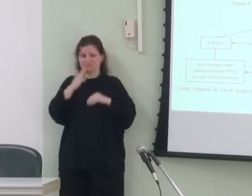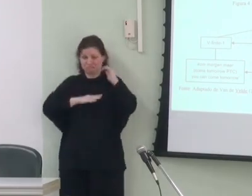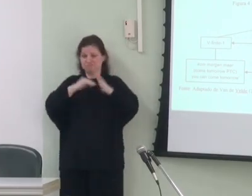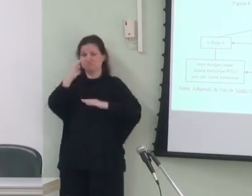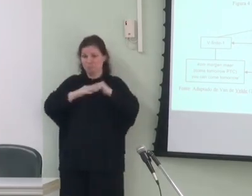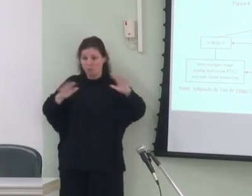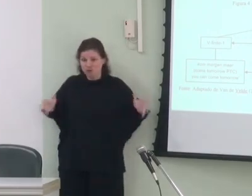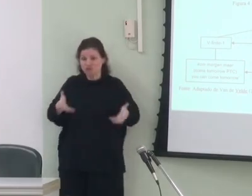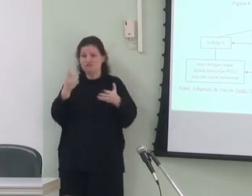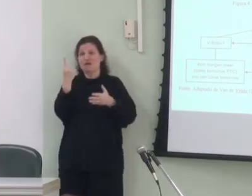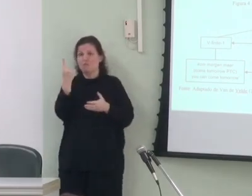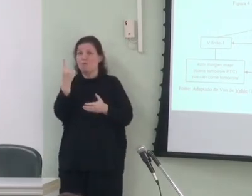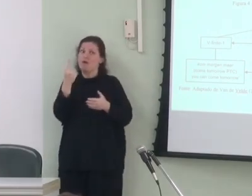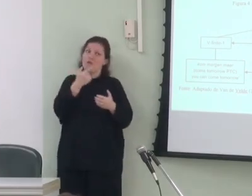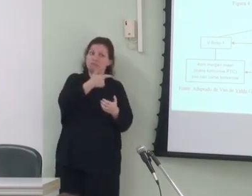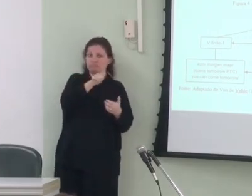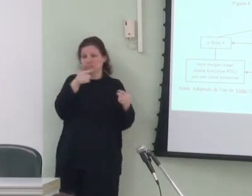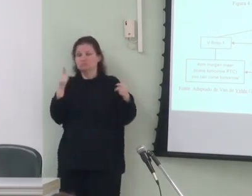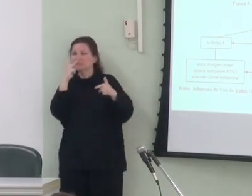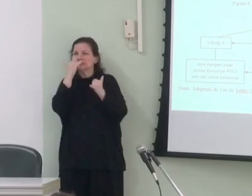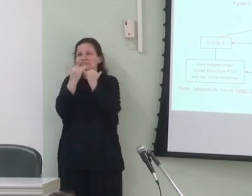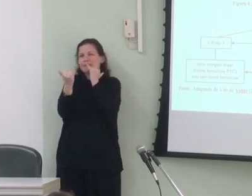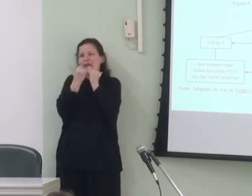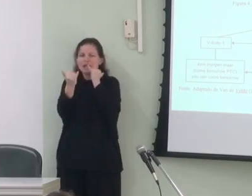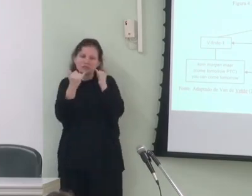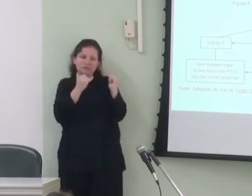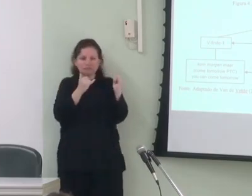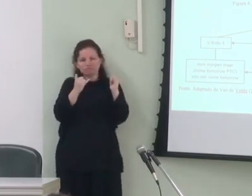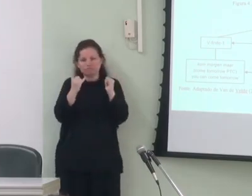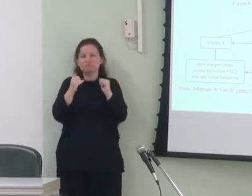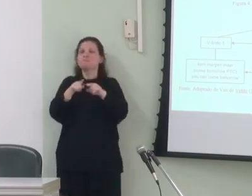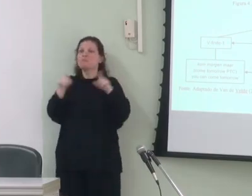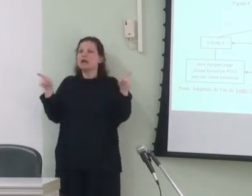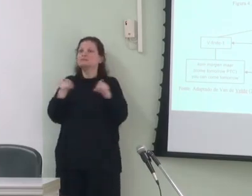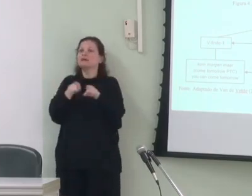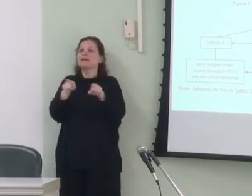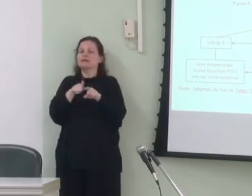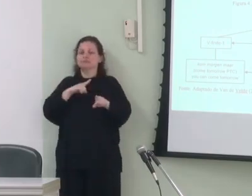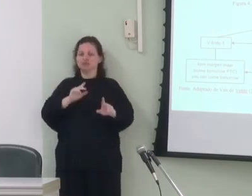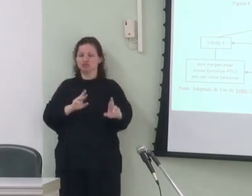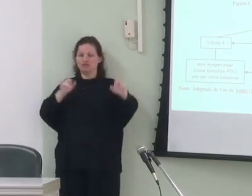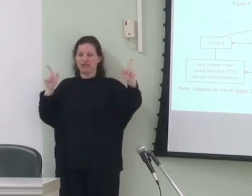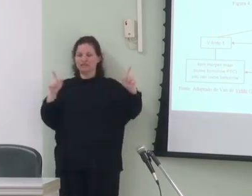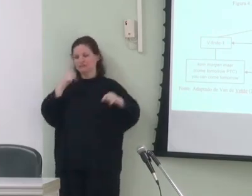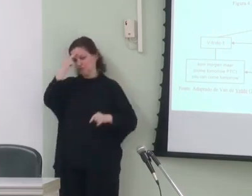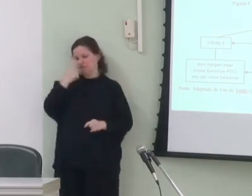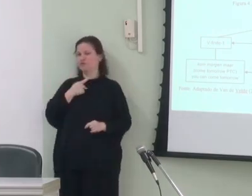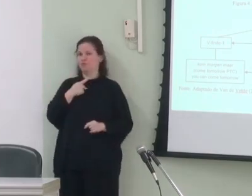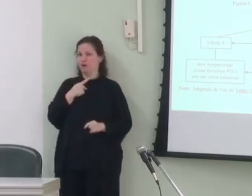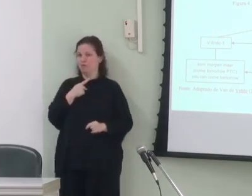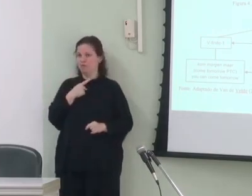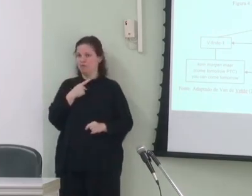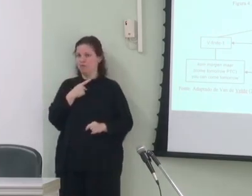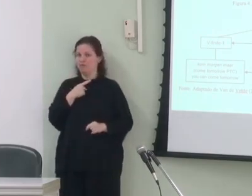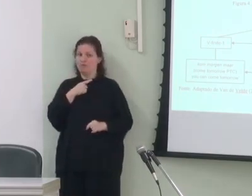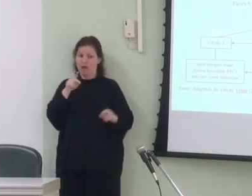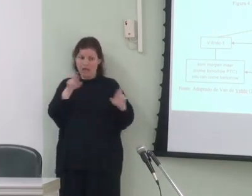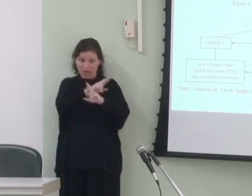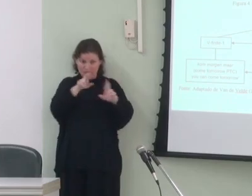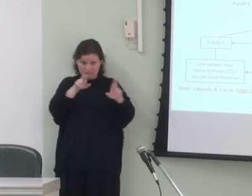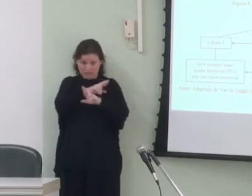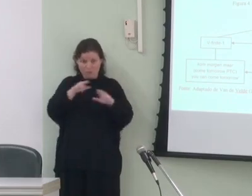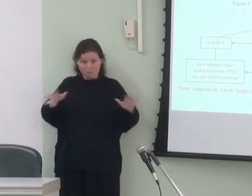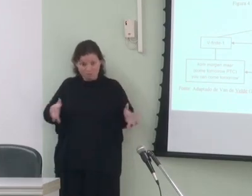umas as outras não apenas por meio de semelhanças parciais mas também por suas diferenças individuais essas relações de